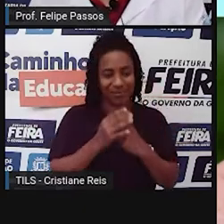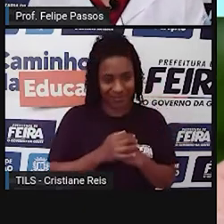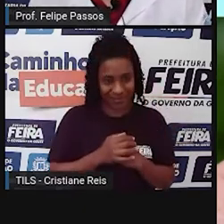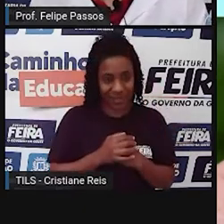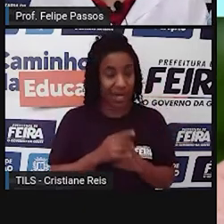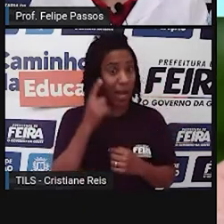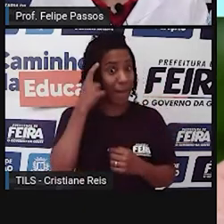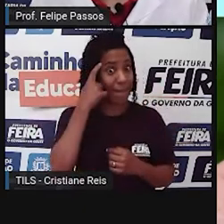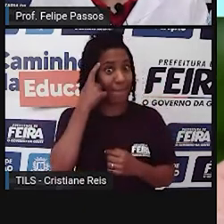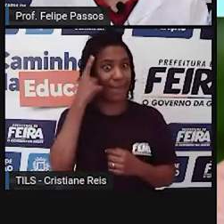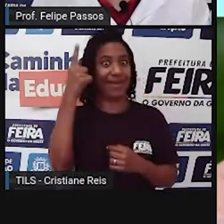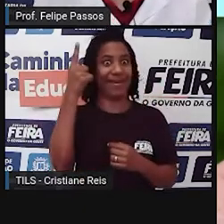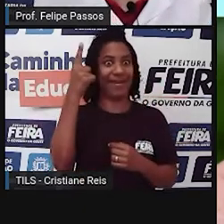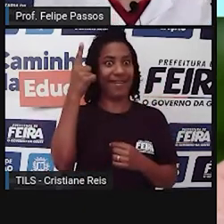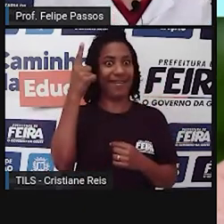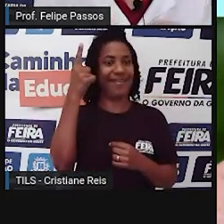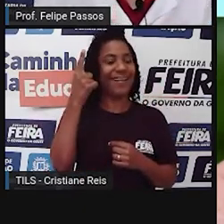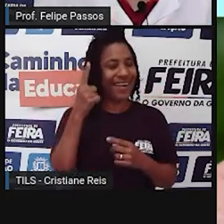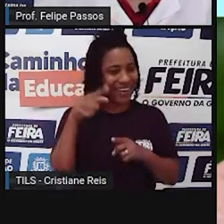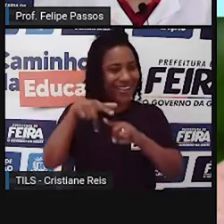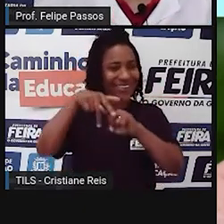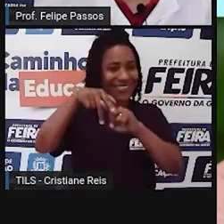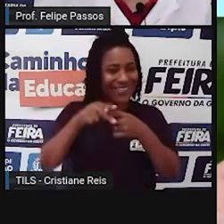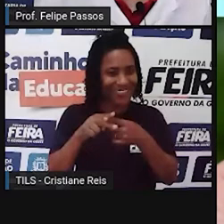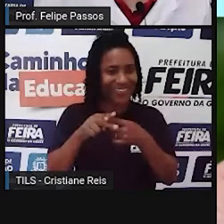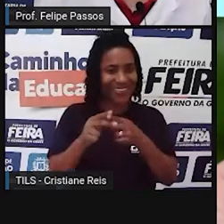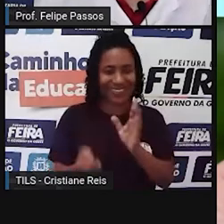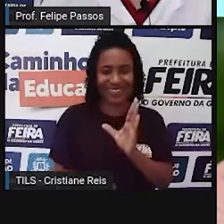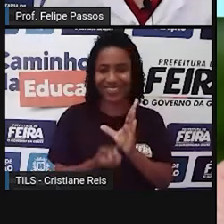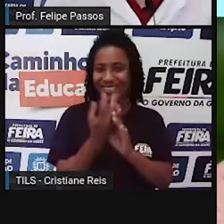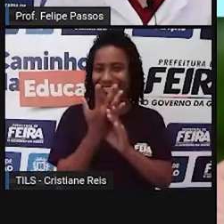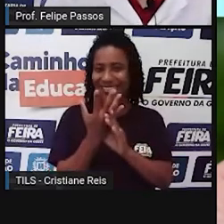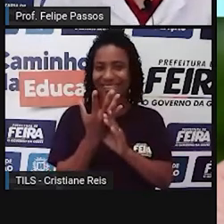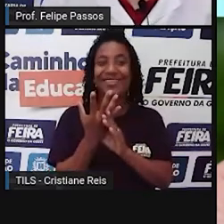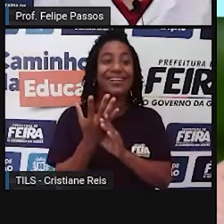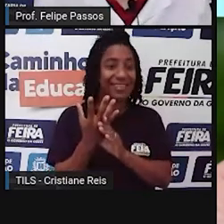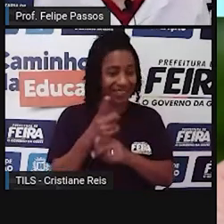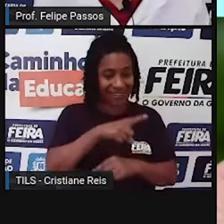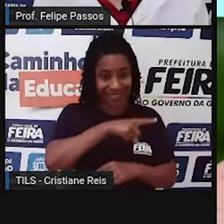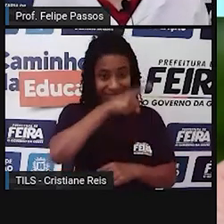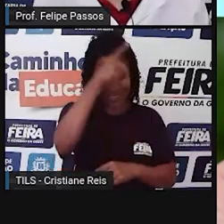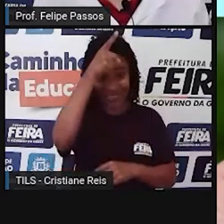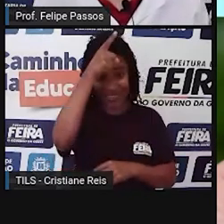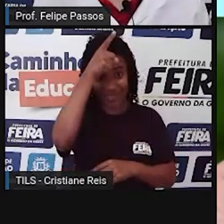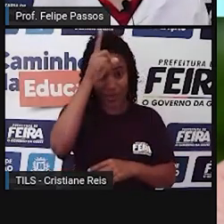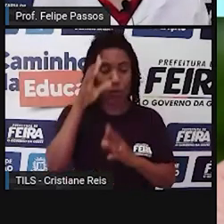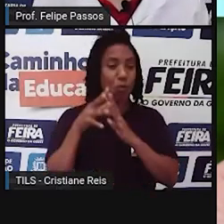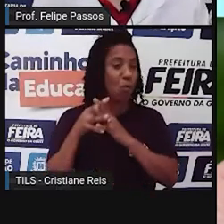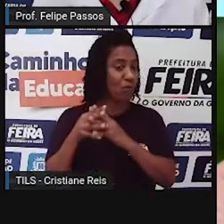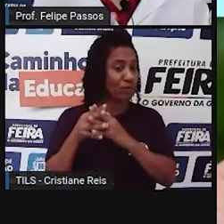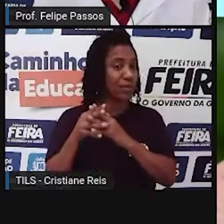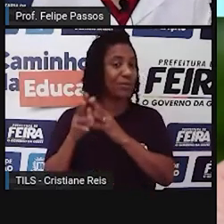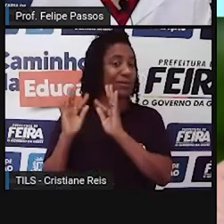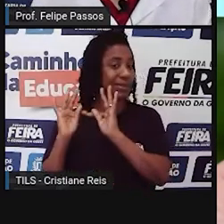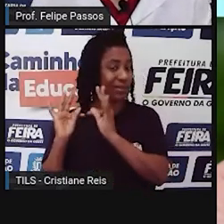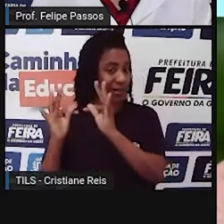surgem as ferramentas. Então, a gente muitas vezes confunde tecnologia com ferramenta, certo?